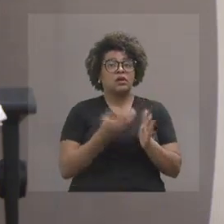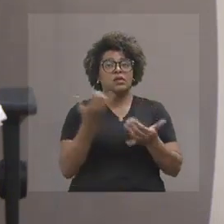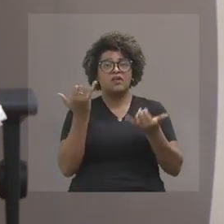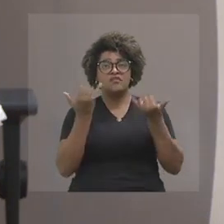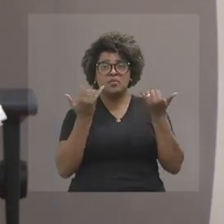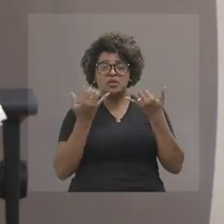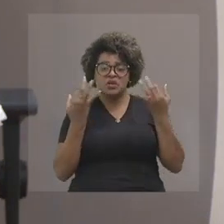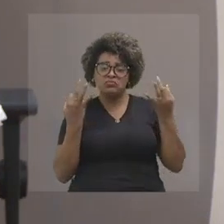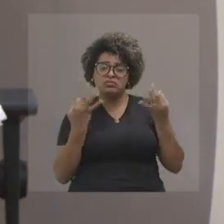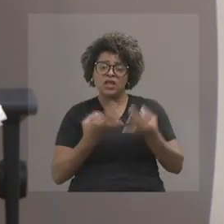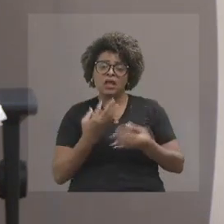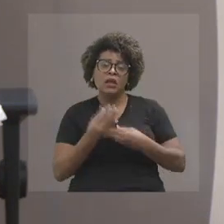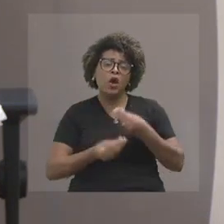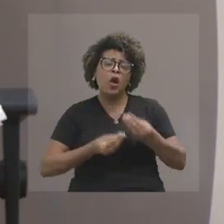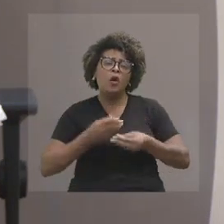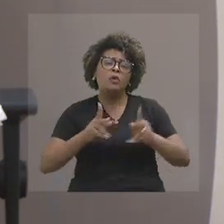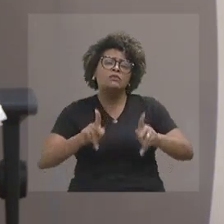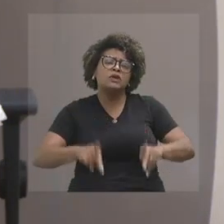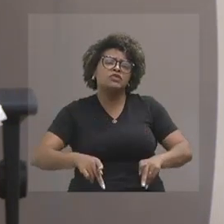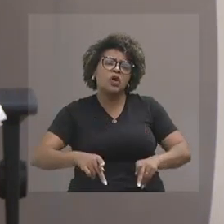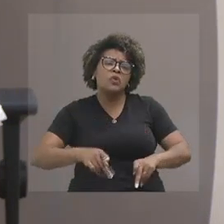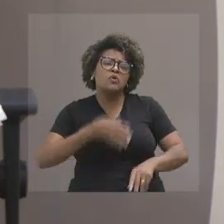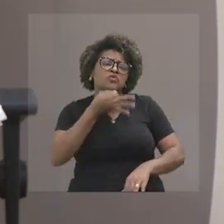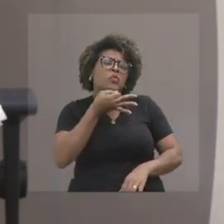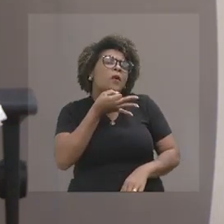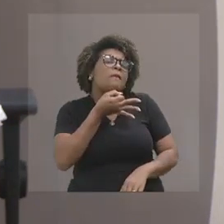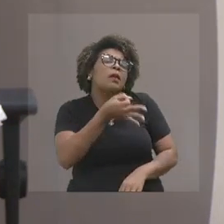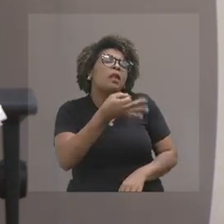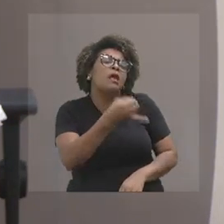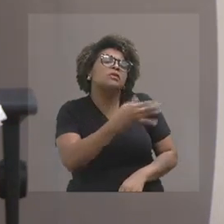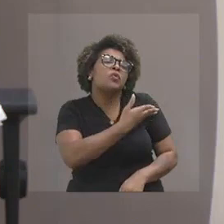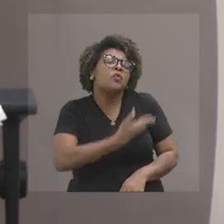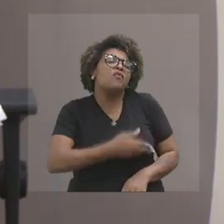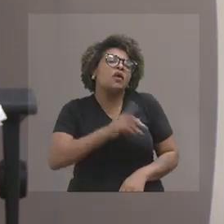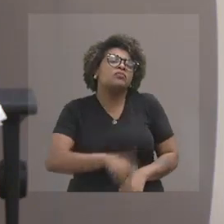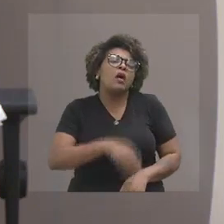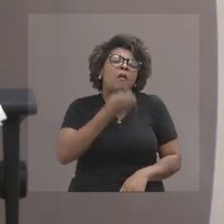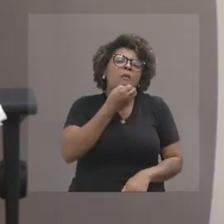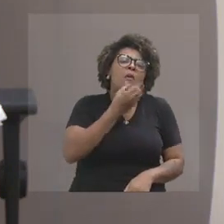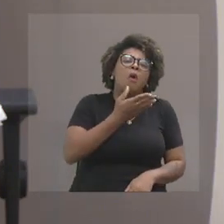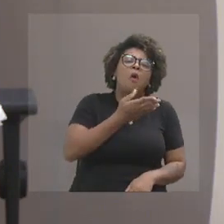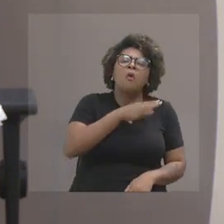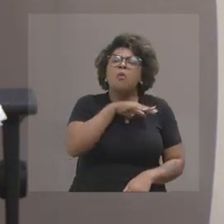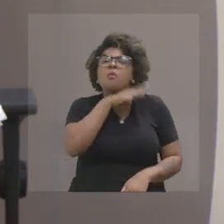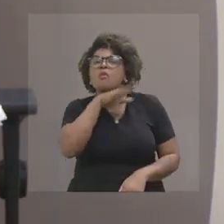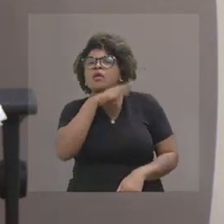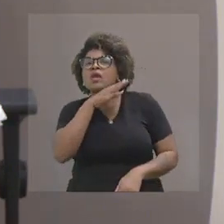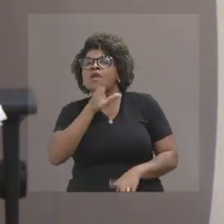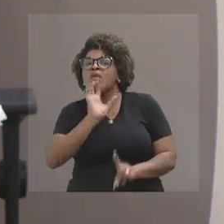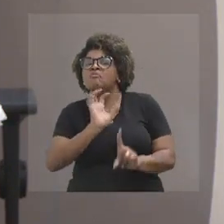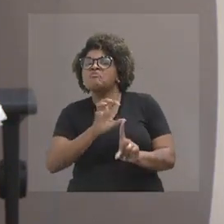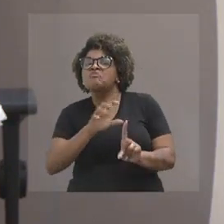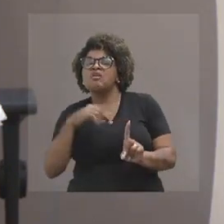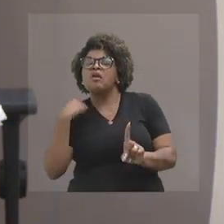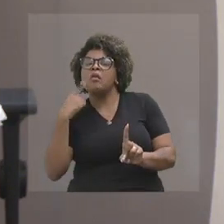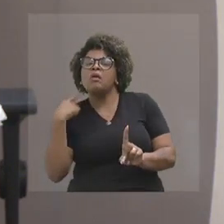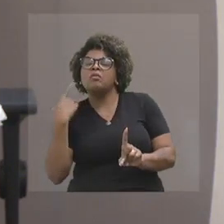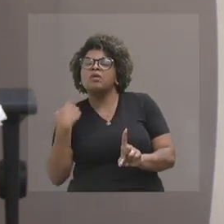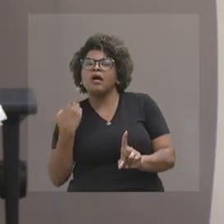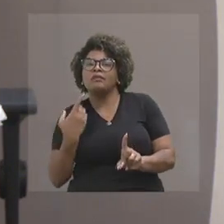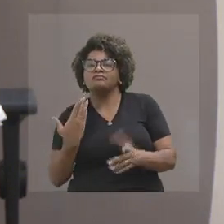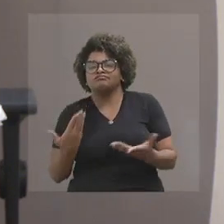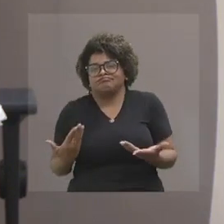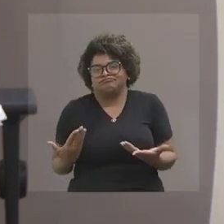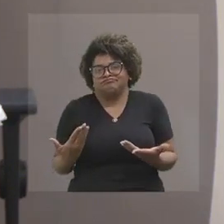o público formar sua opinião e influenciar os deputados. Então, é nada mais justo do que isso,